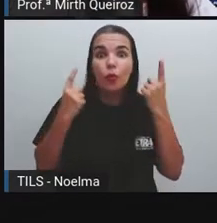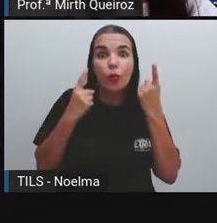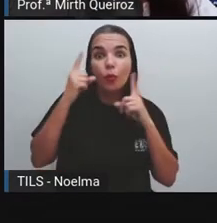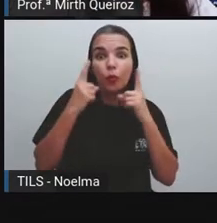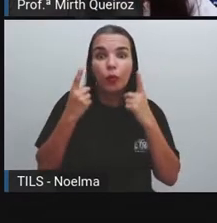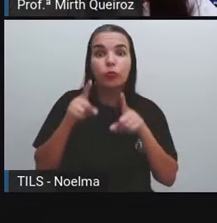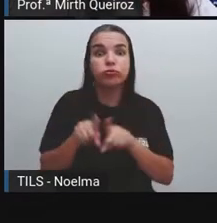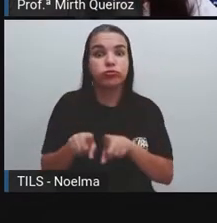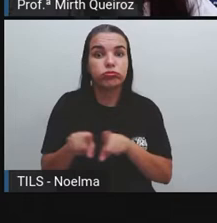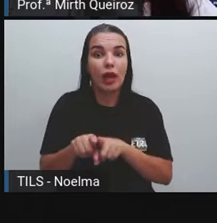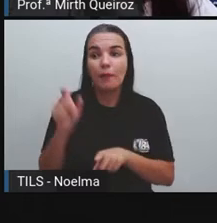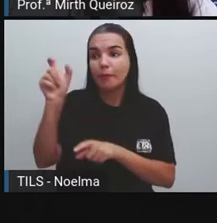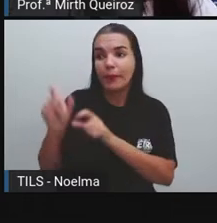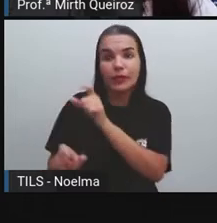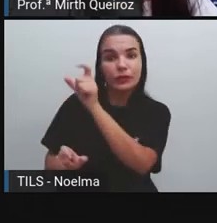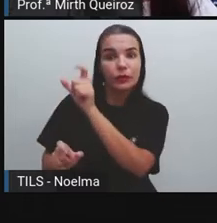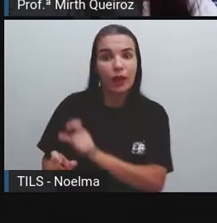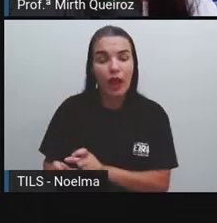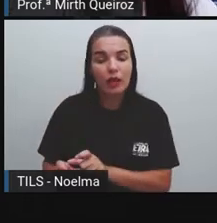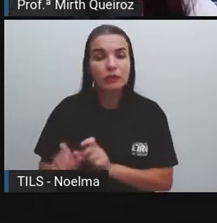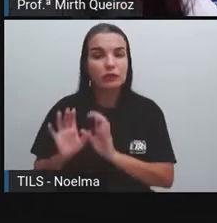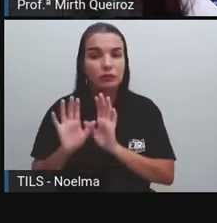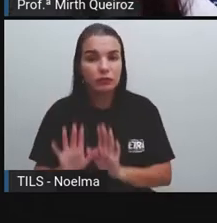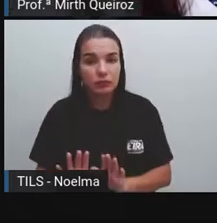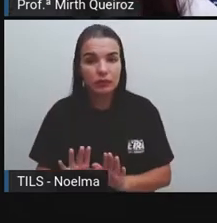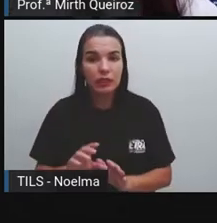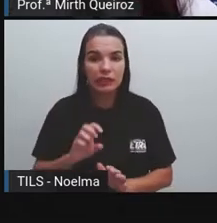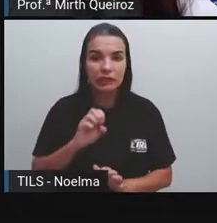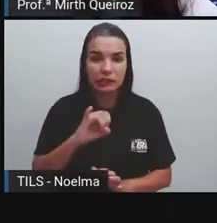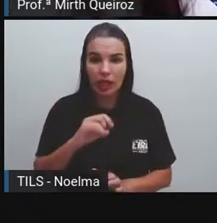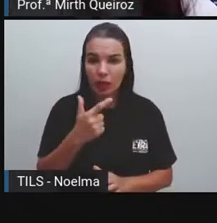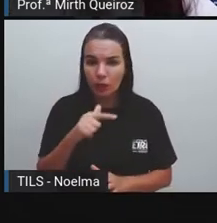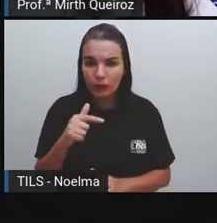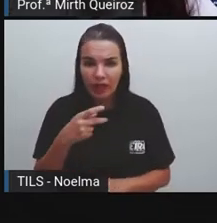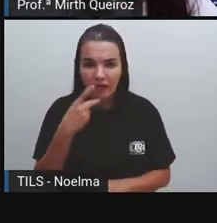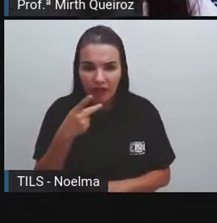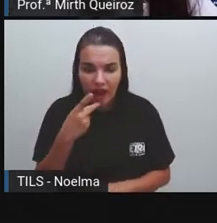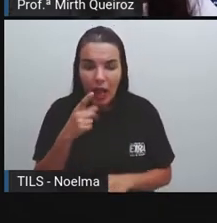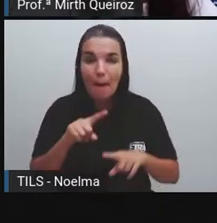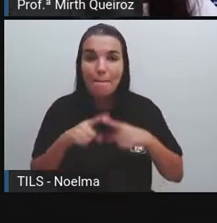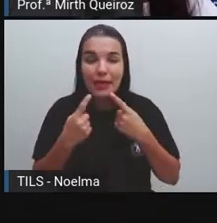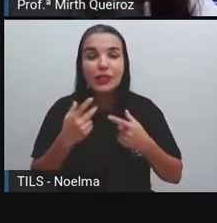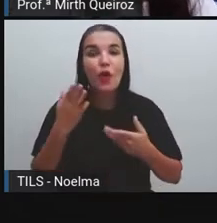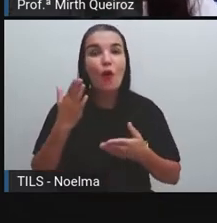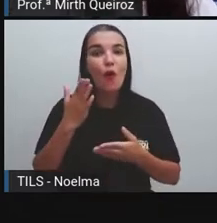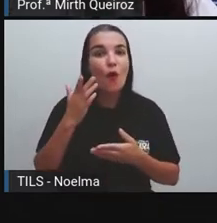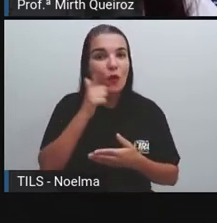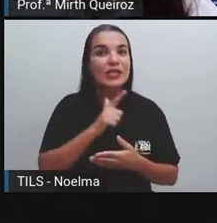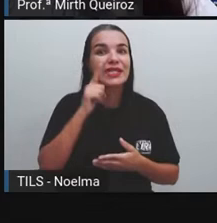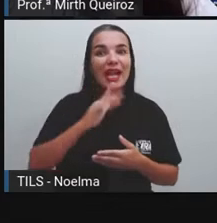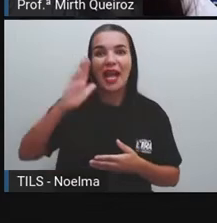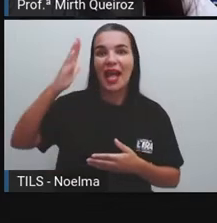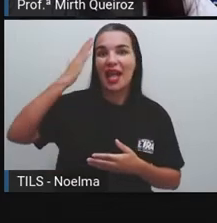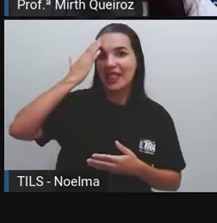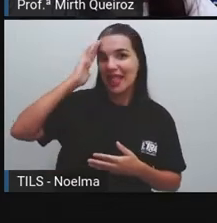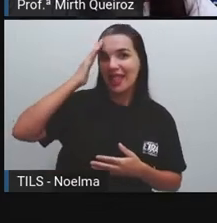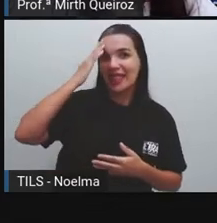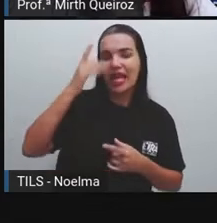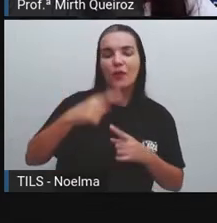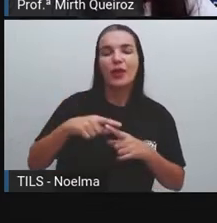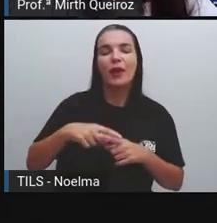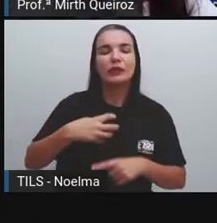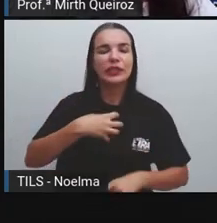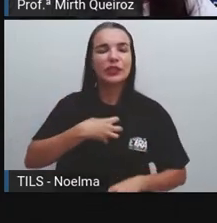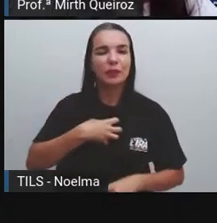rosto dos personagens. Embora não se tenha uma fala, gente consegue compreender os sentimentos desses